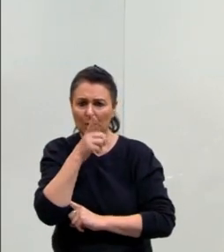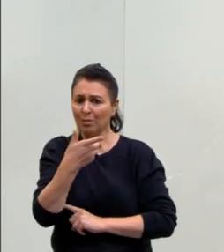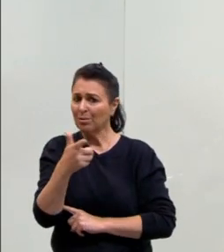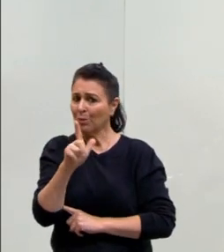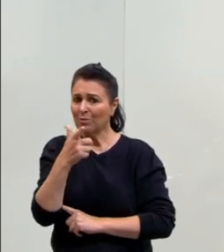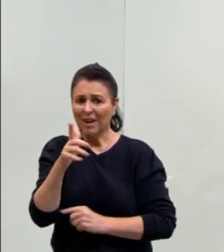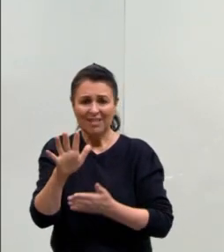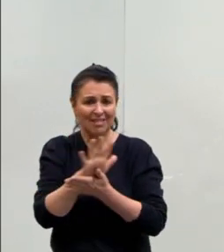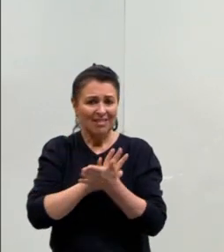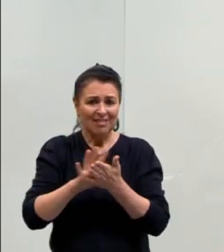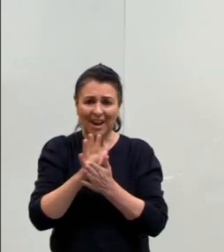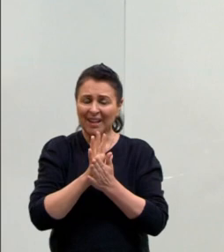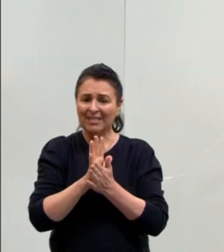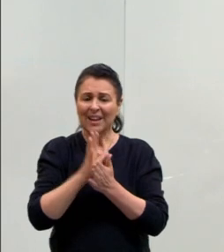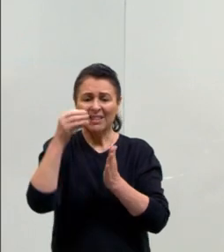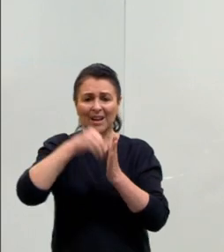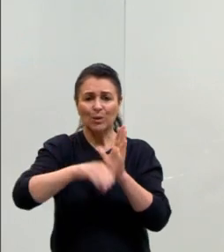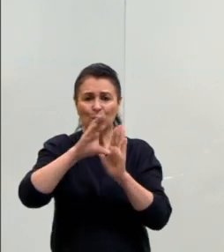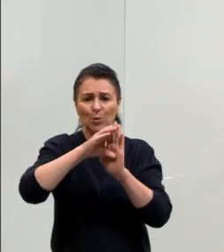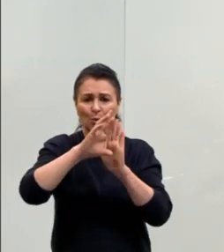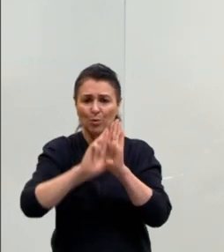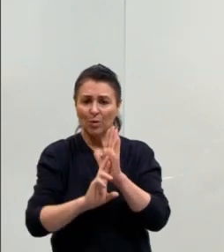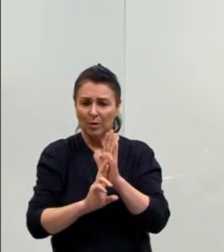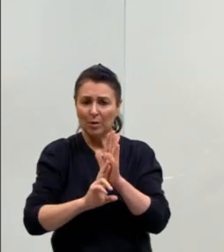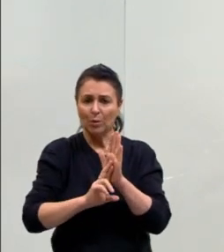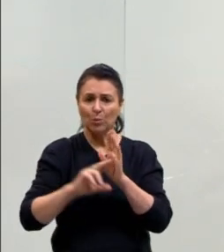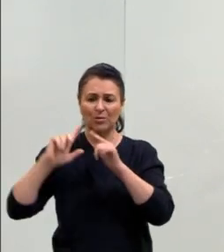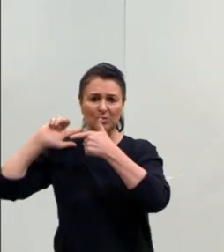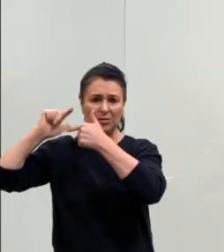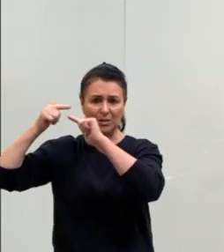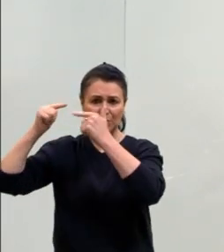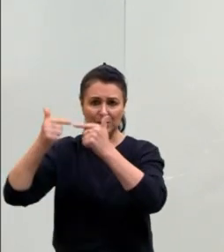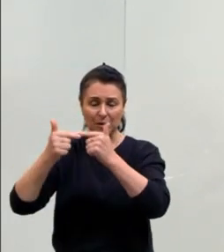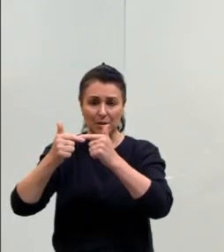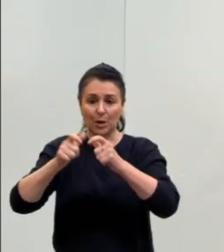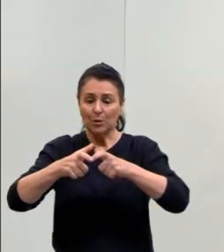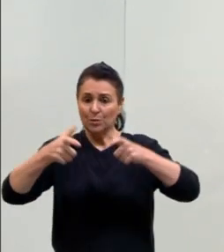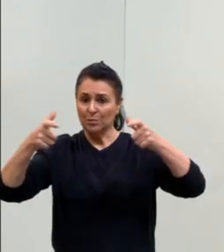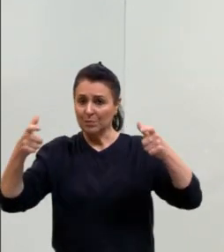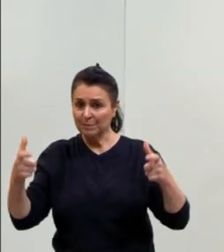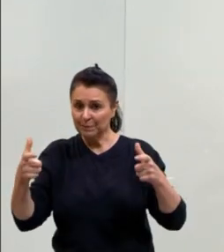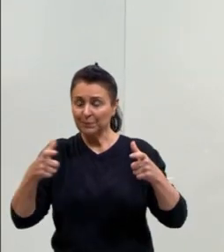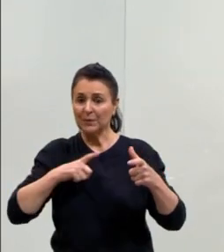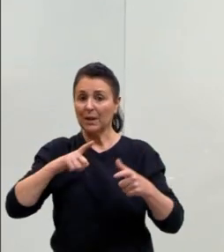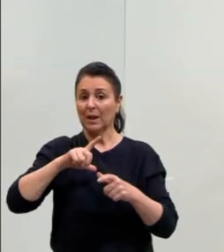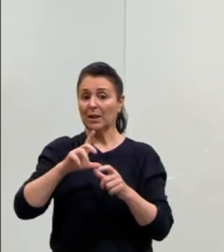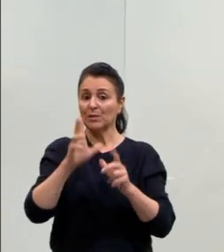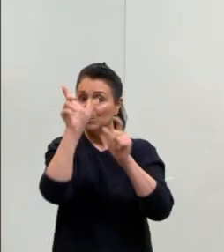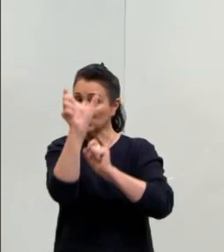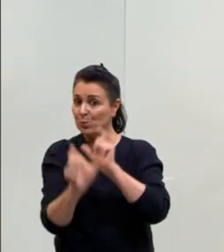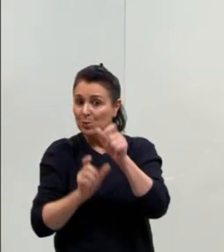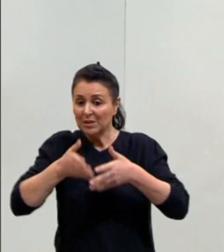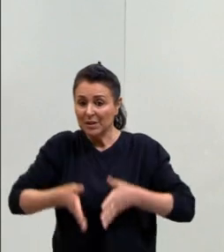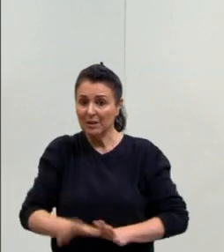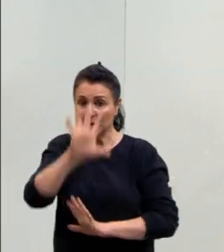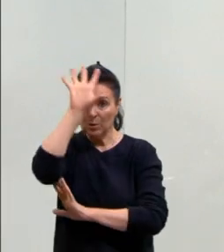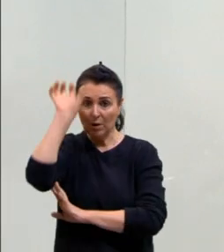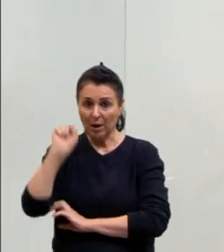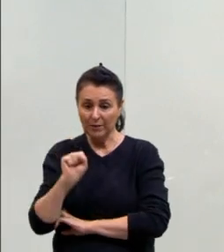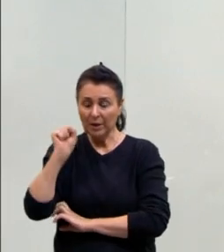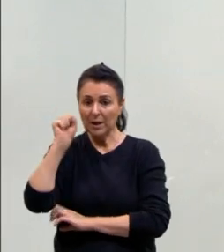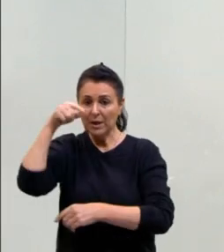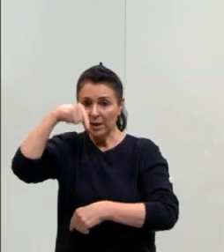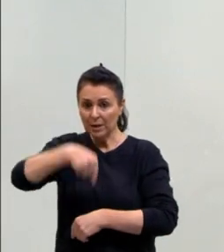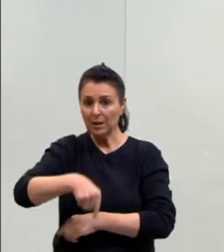e ampliar o espaço da África e dos africanos na memória coletiva do Brasil, que é considerado o Brasil com maior